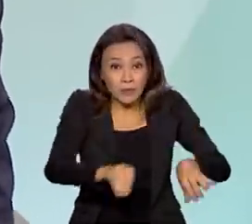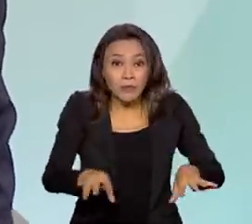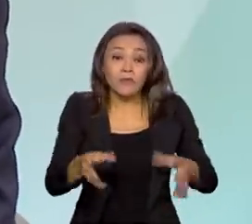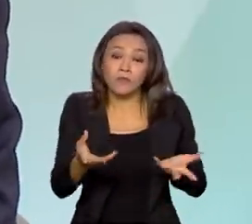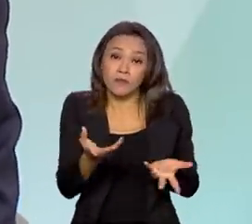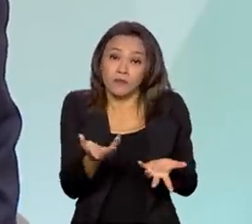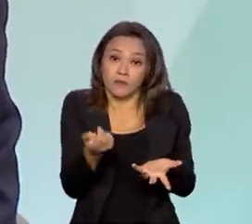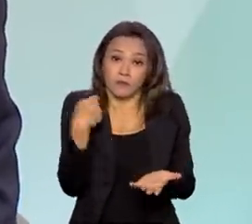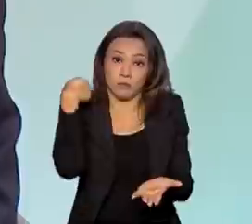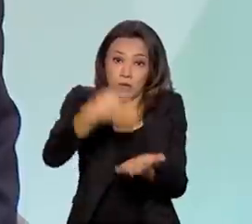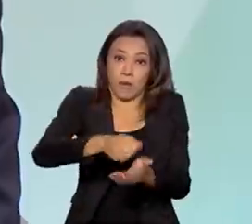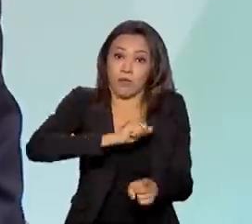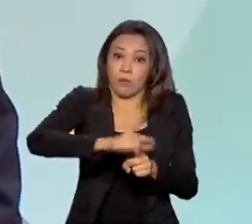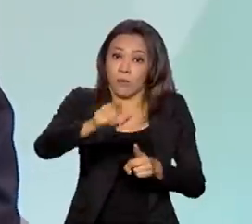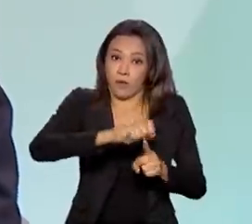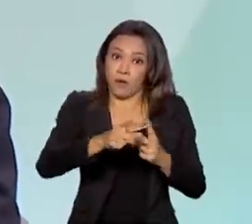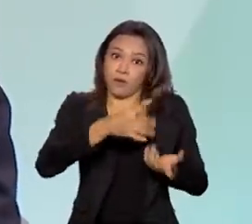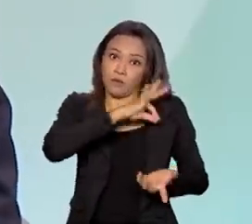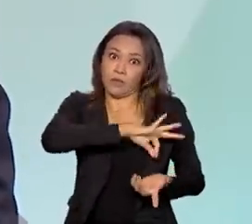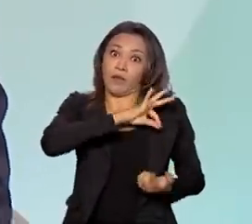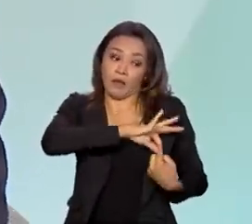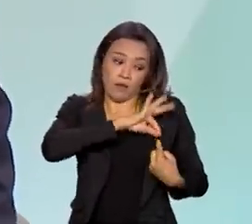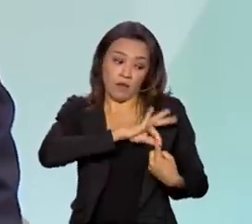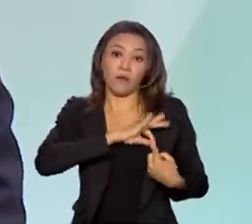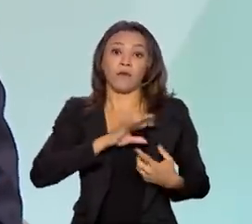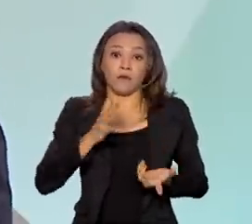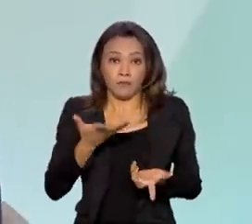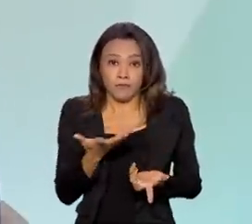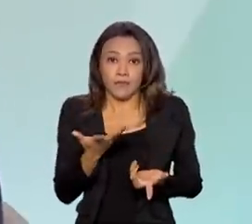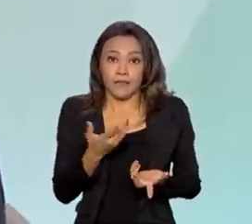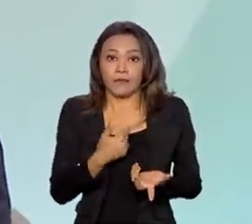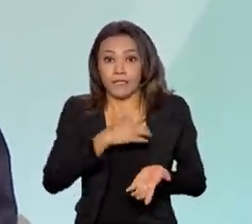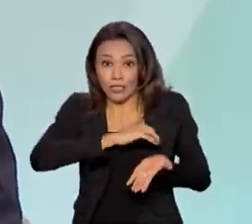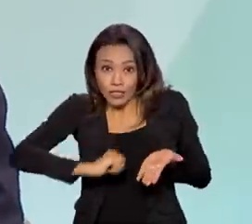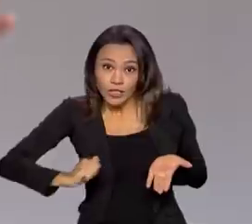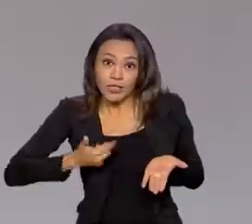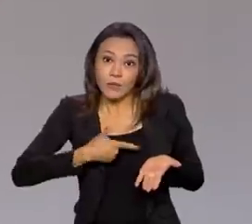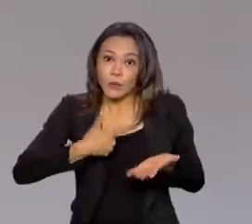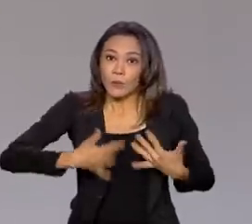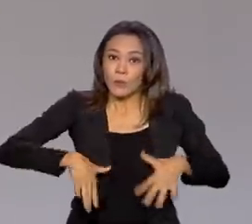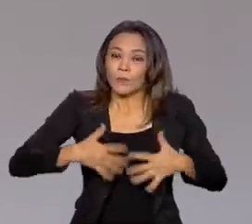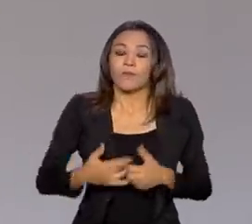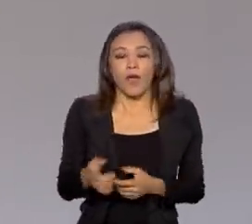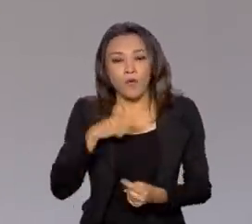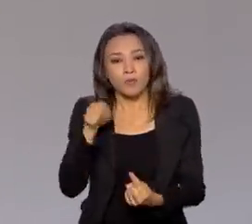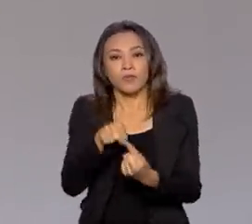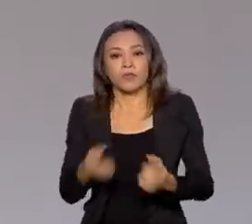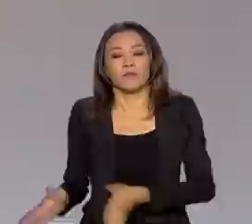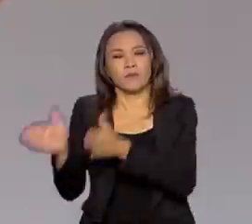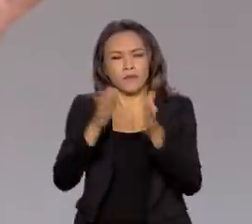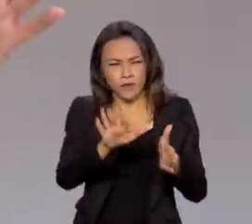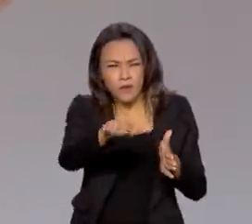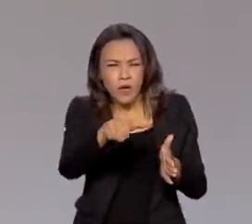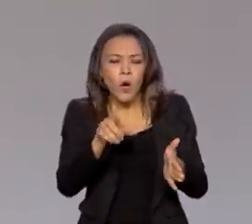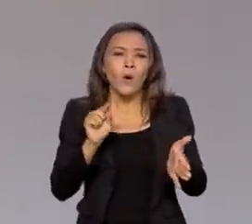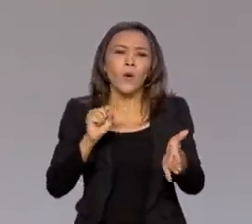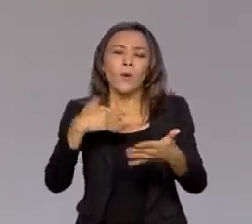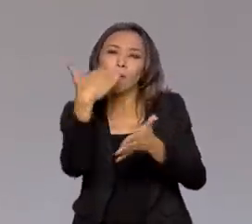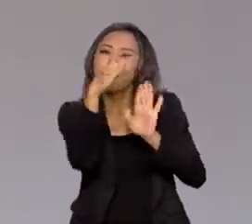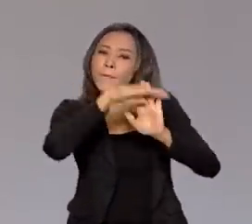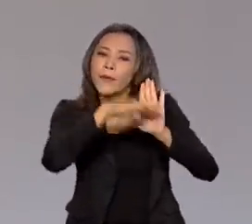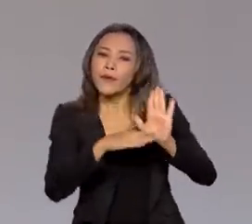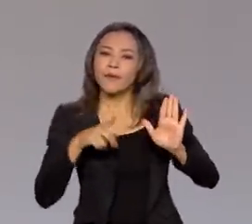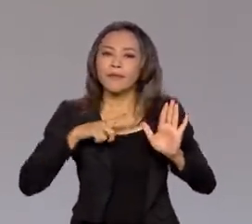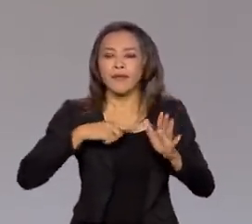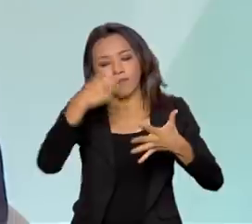nós estaríamos enfrentando também o déficit habitacional. Essa é a nossa intenção. E o programa tem algumas metas. São metas para